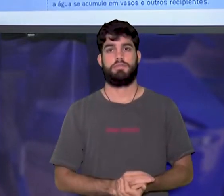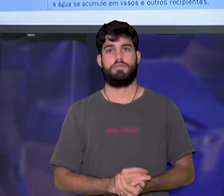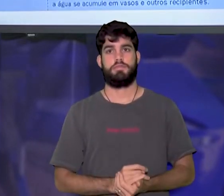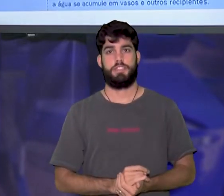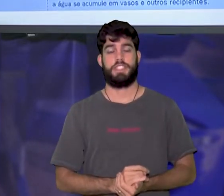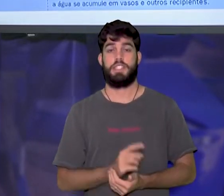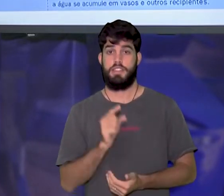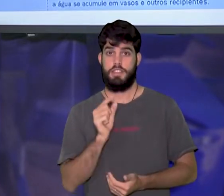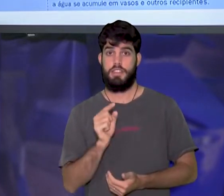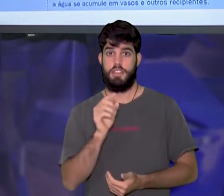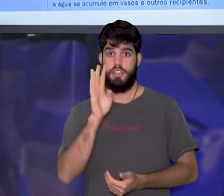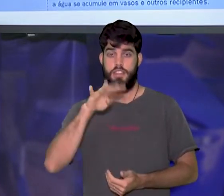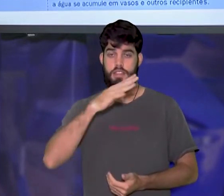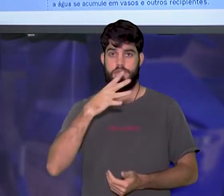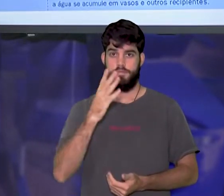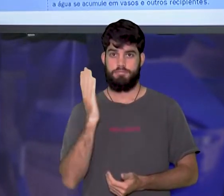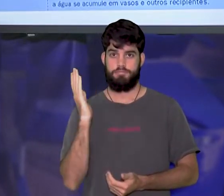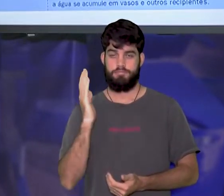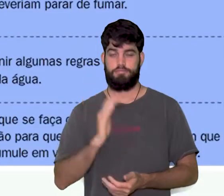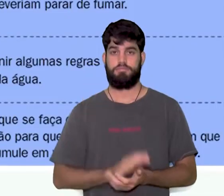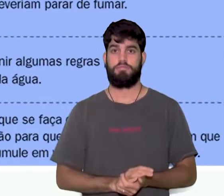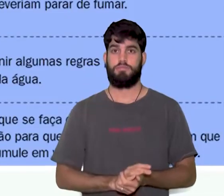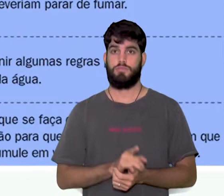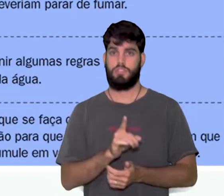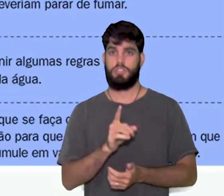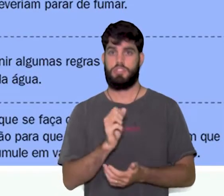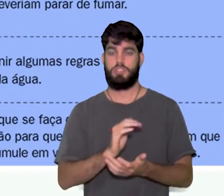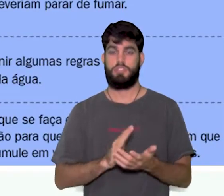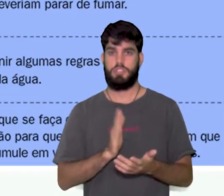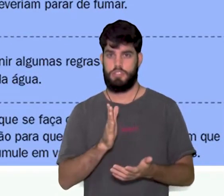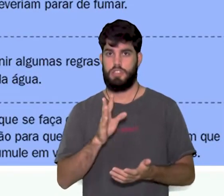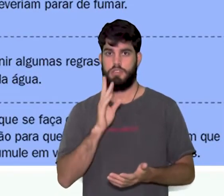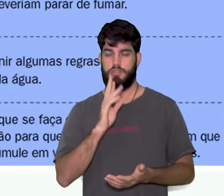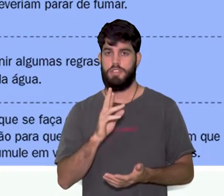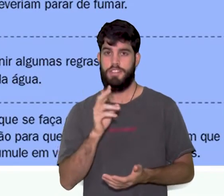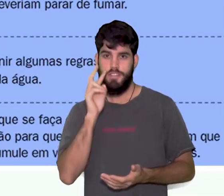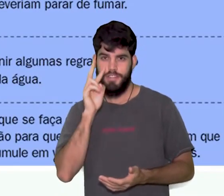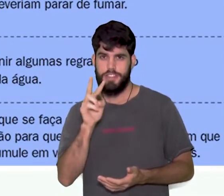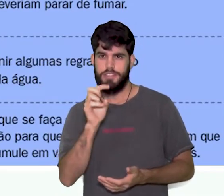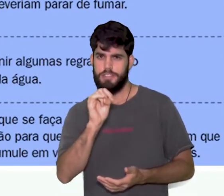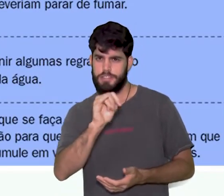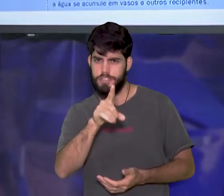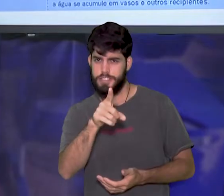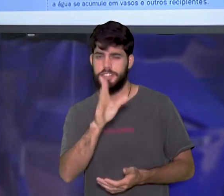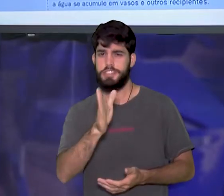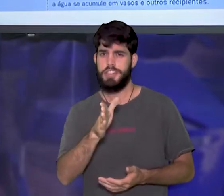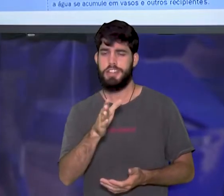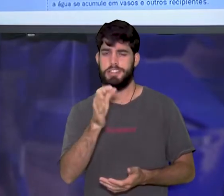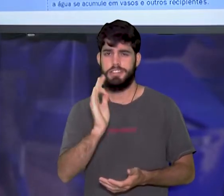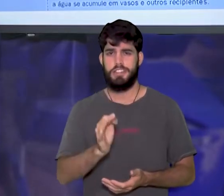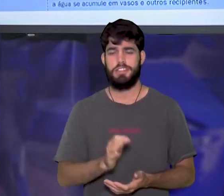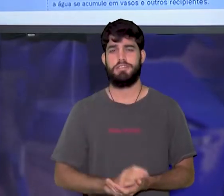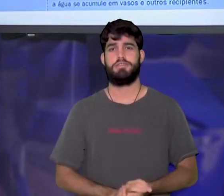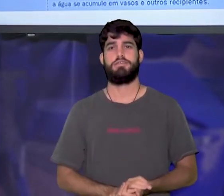Então, é a tabela para a atividade que vocês responderam. Vamos ver se vocês acertaram, façam uma correção aí.